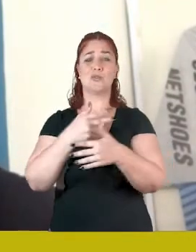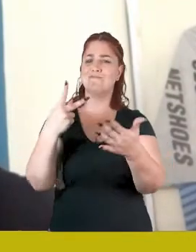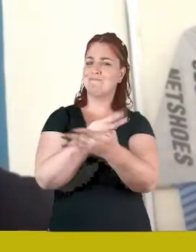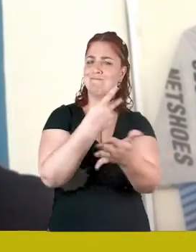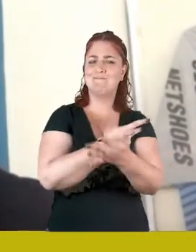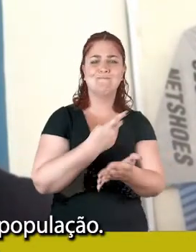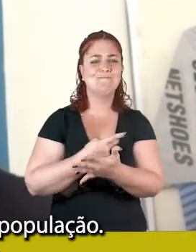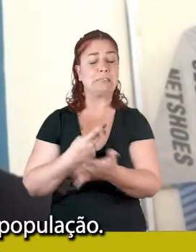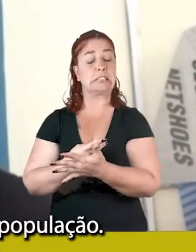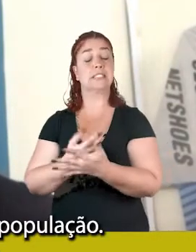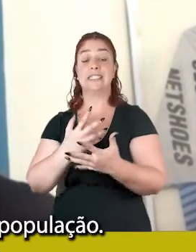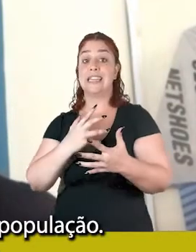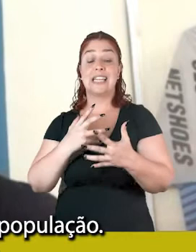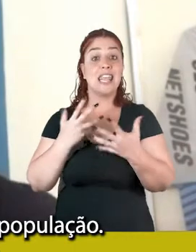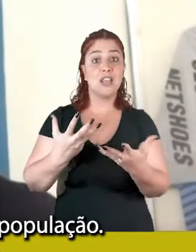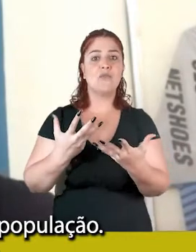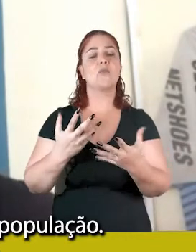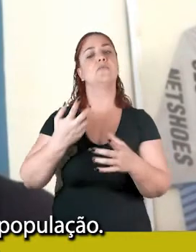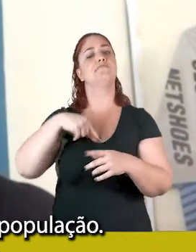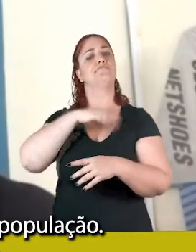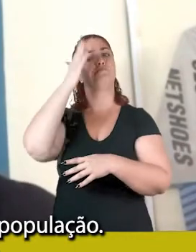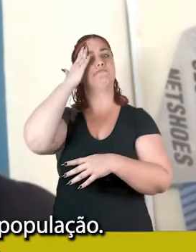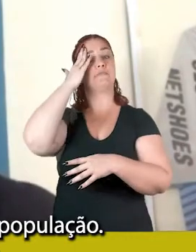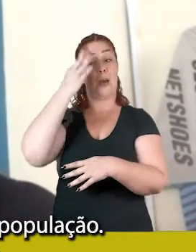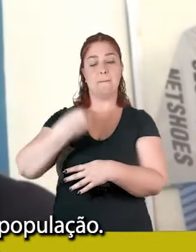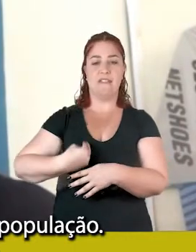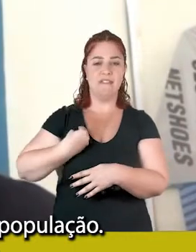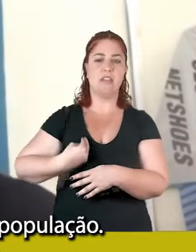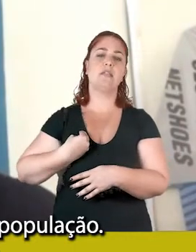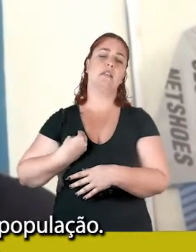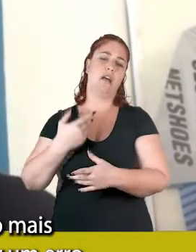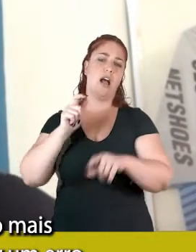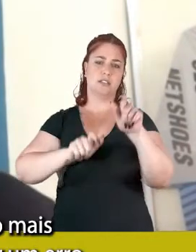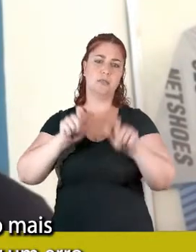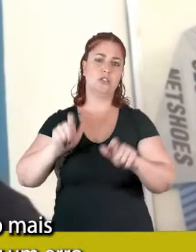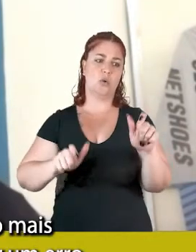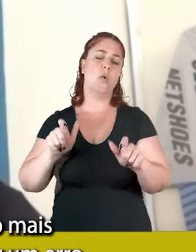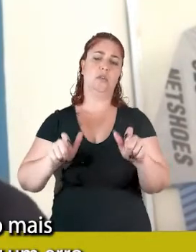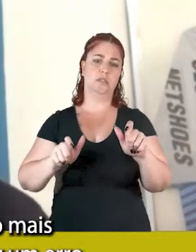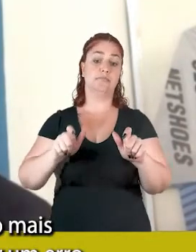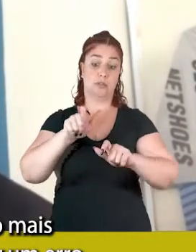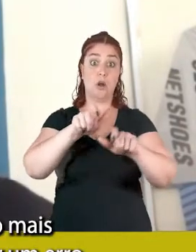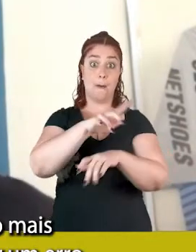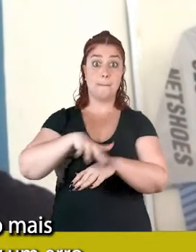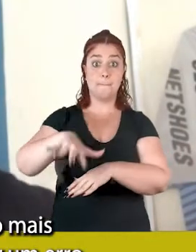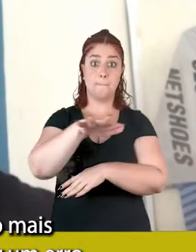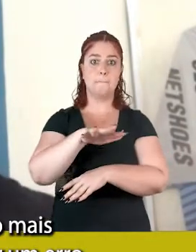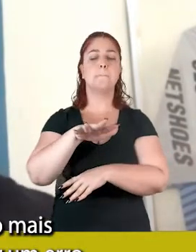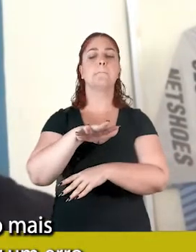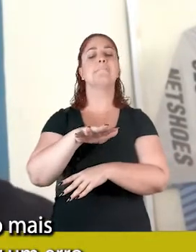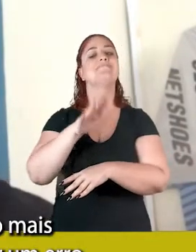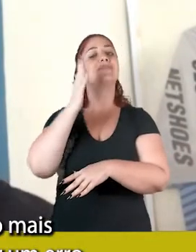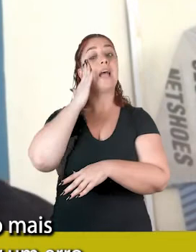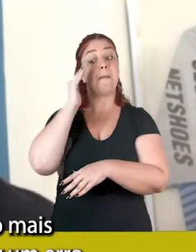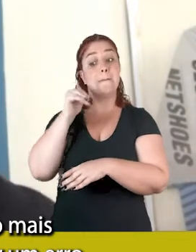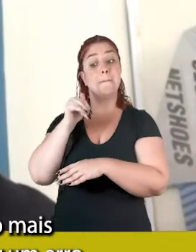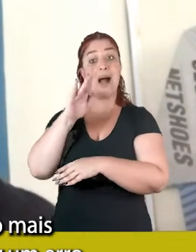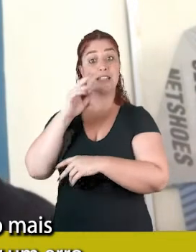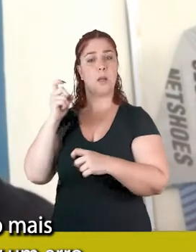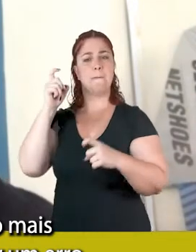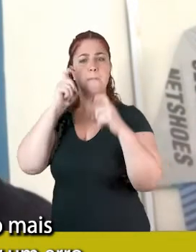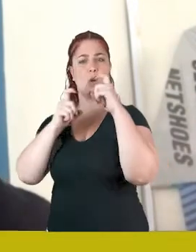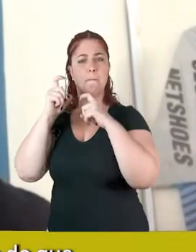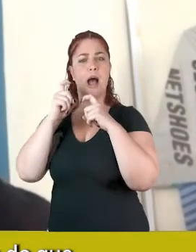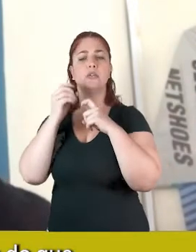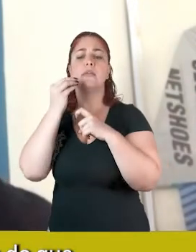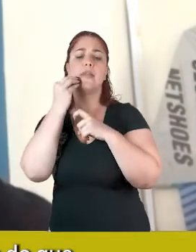vê uma parte da mídia ou da população, assim, da mídia não, mas mais da população, mais preocupado em achar